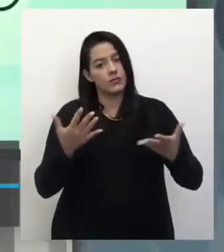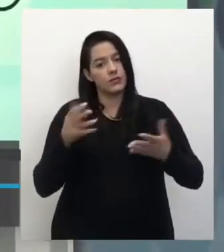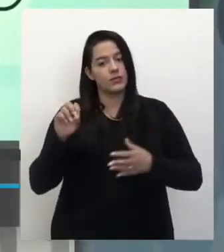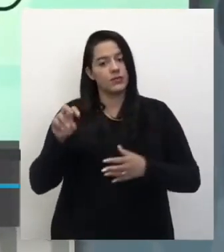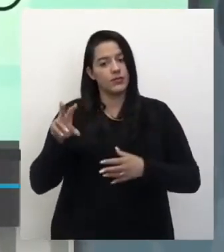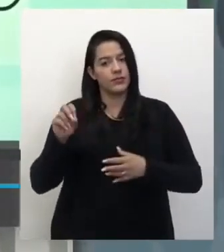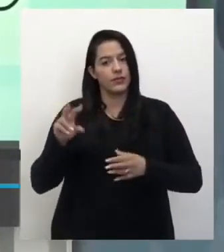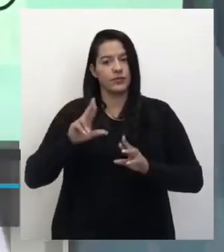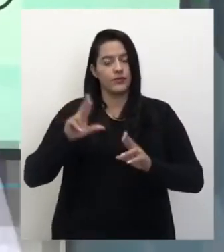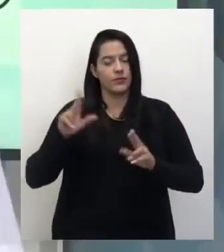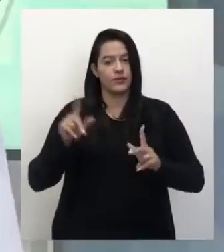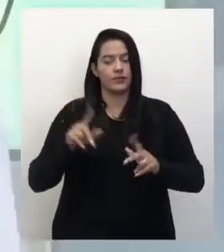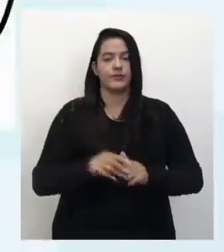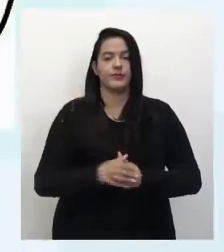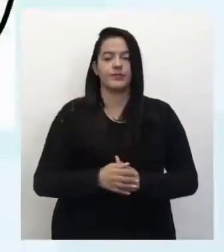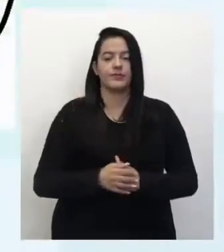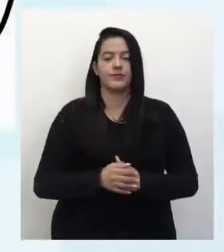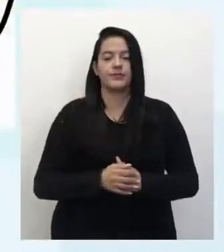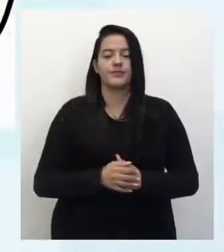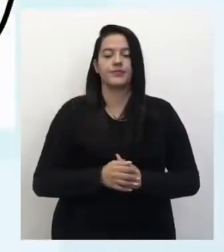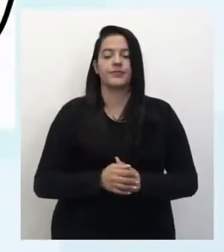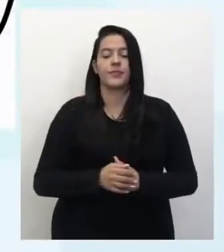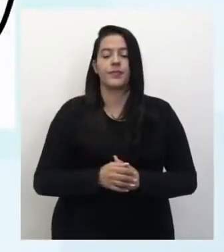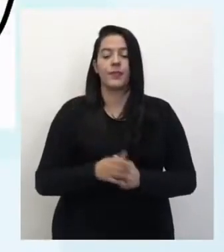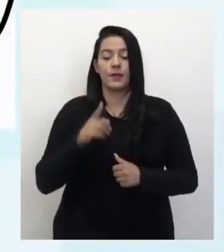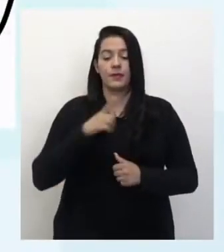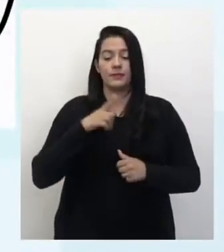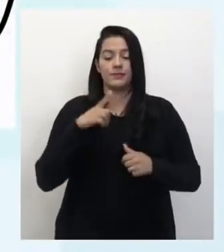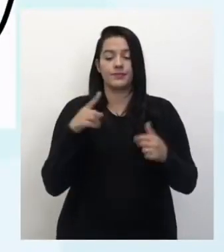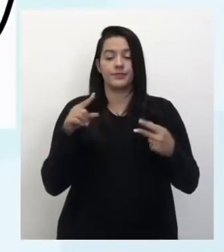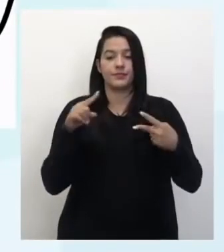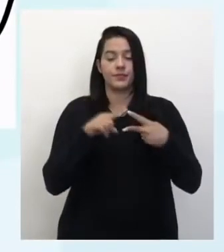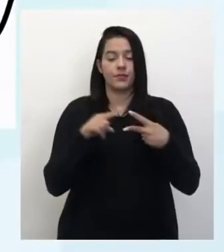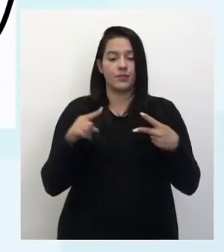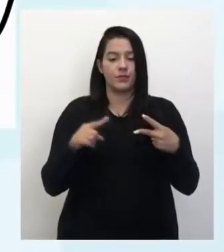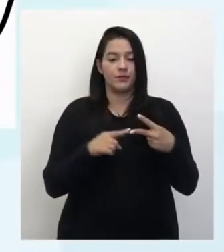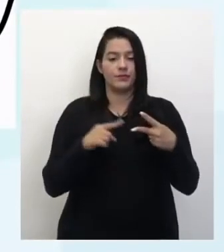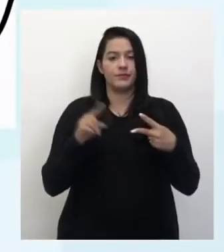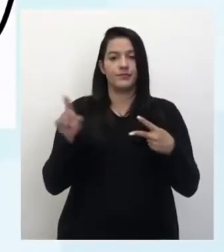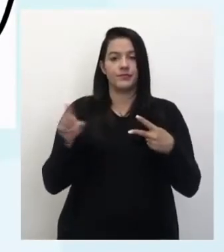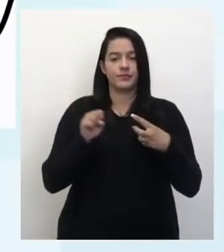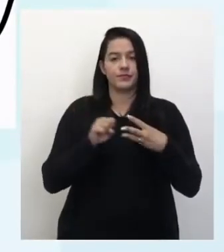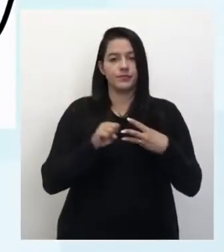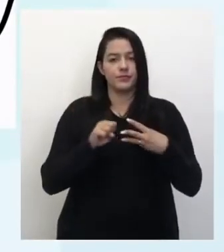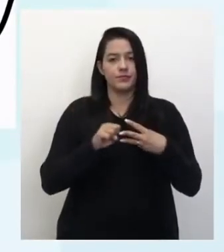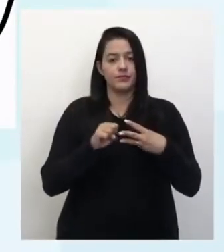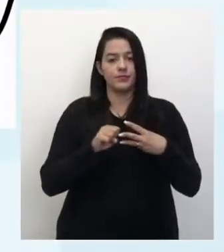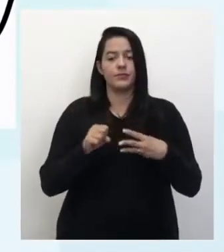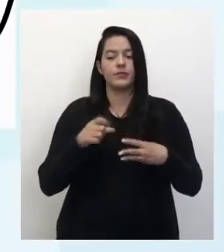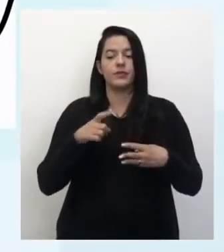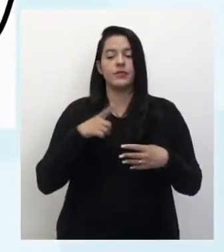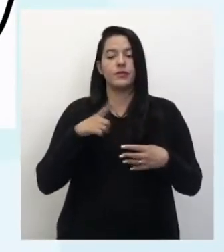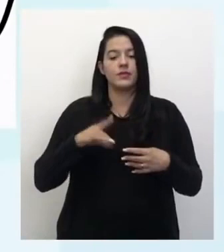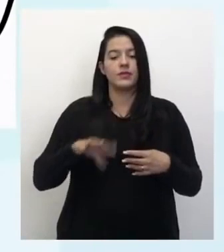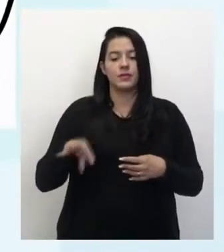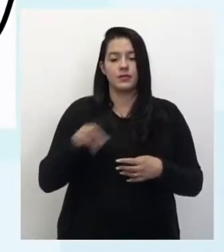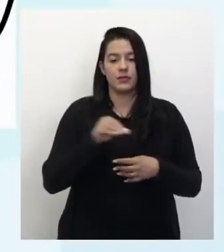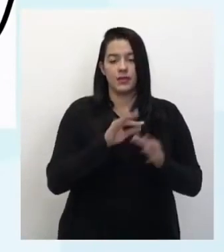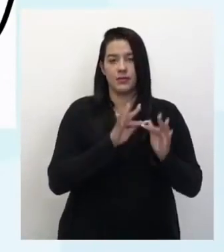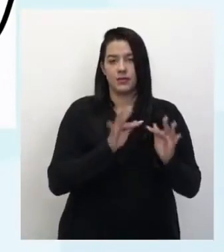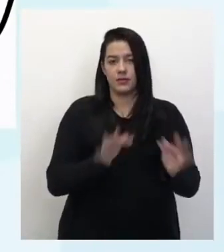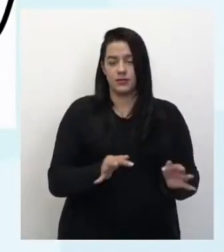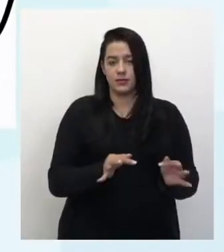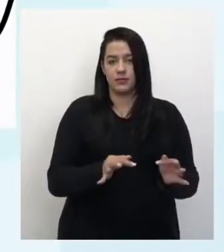bem. Aí, a gente vai ter dois tipos de células. Olha só. A gente vai ter uma célula mais simples,